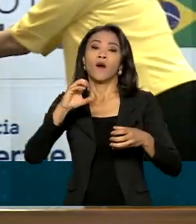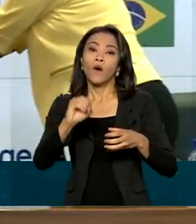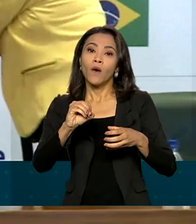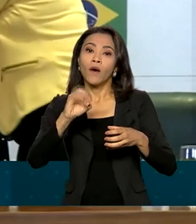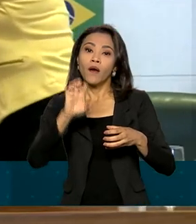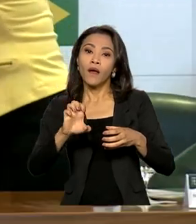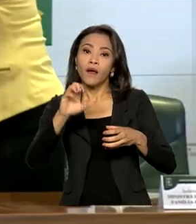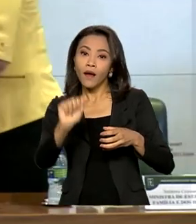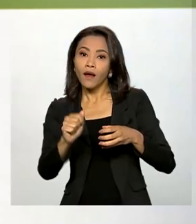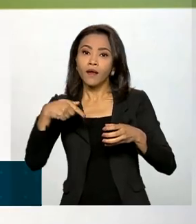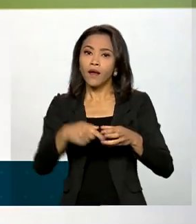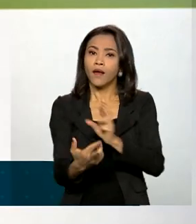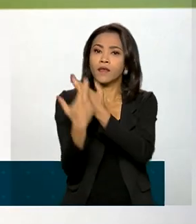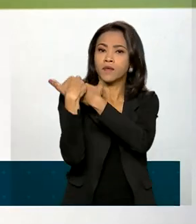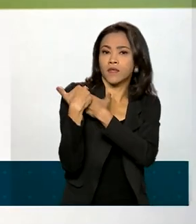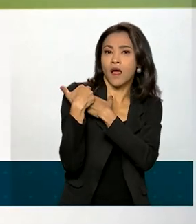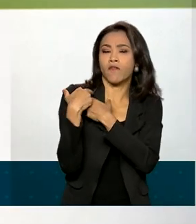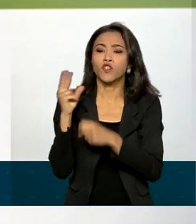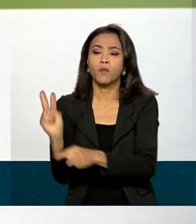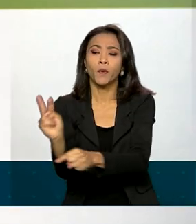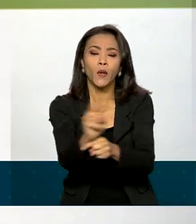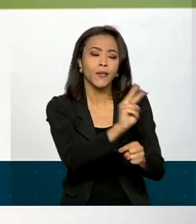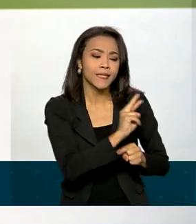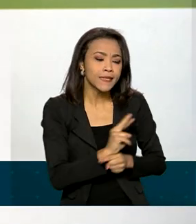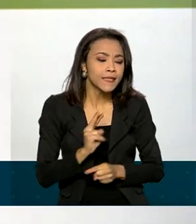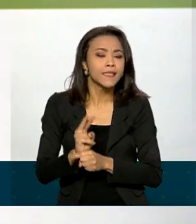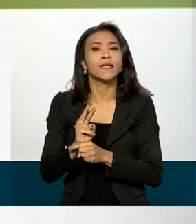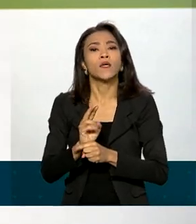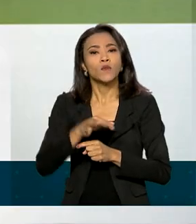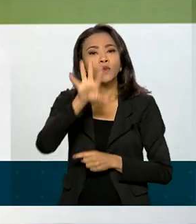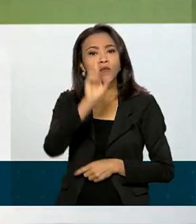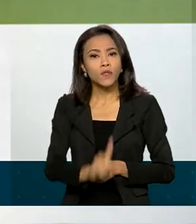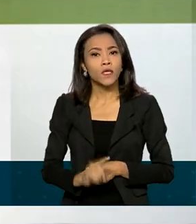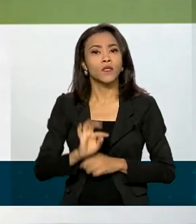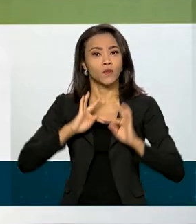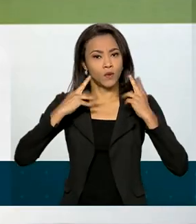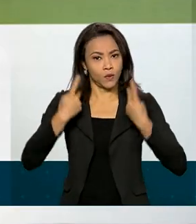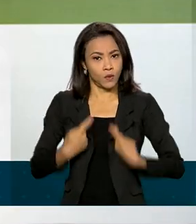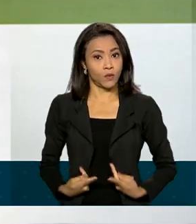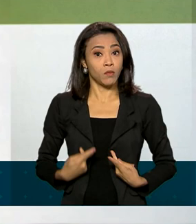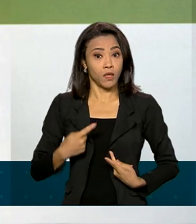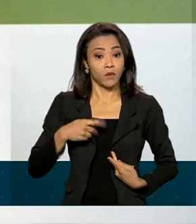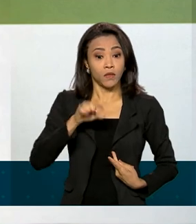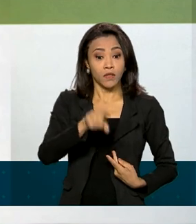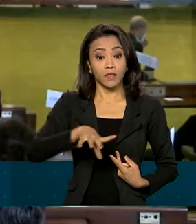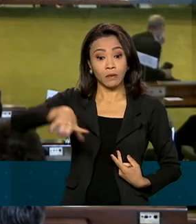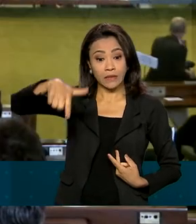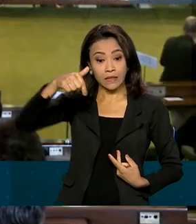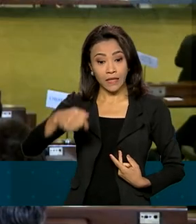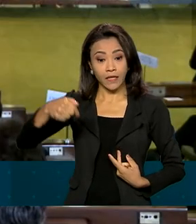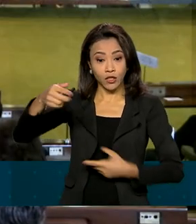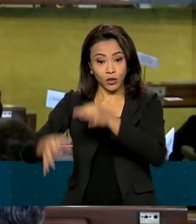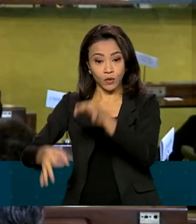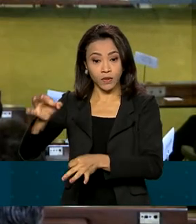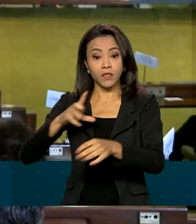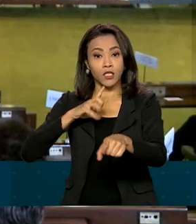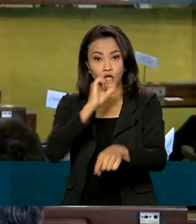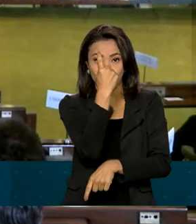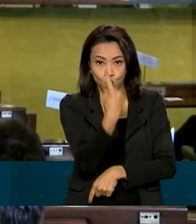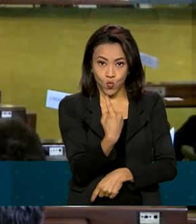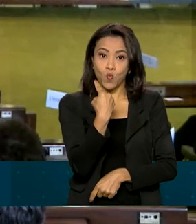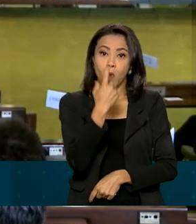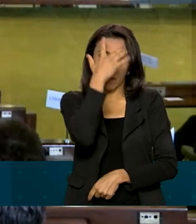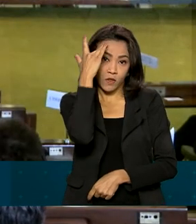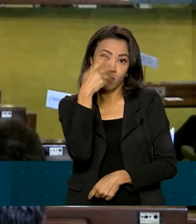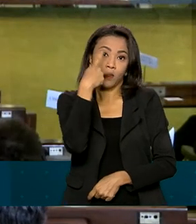encarregada da promoção e proteção dos direitos humanos no continente. São sete juízes, incluindo um brasileiro, aos quais